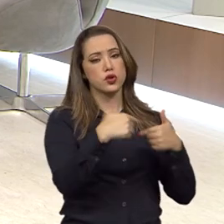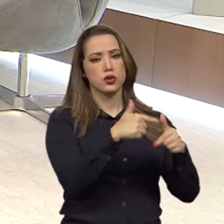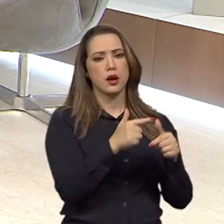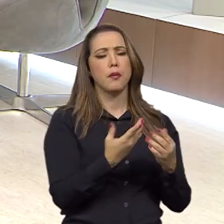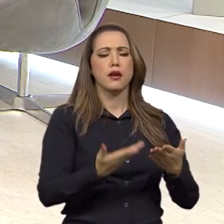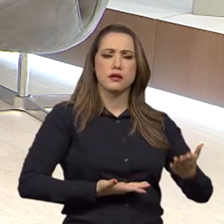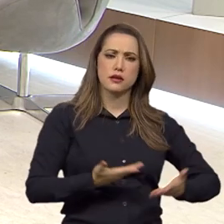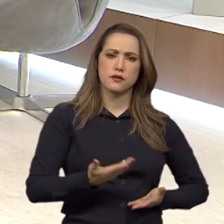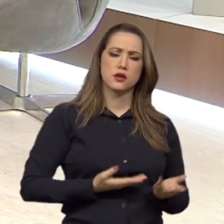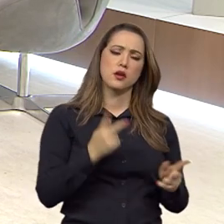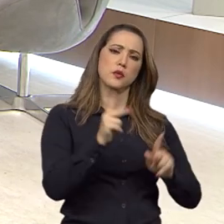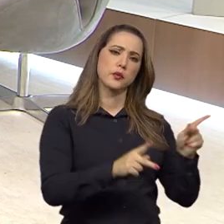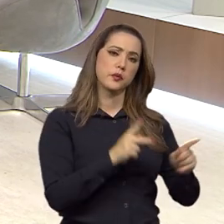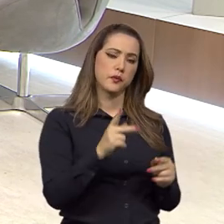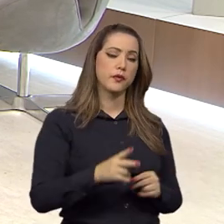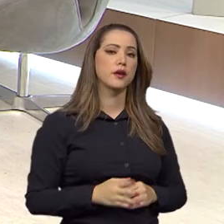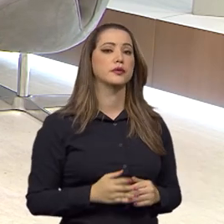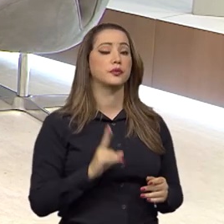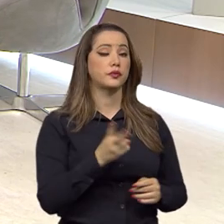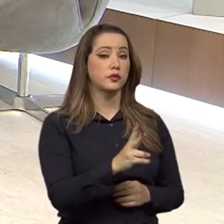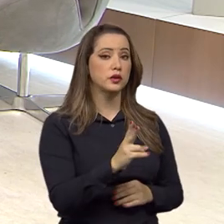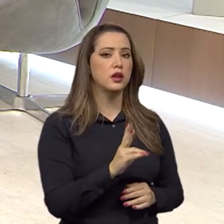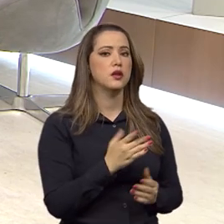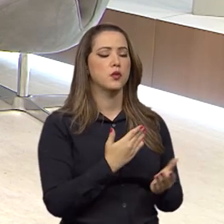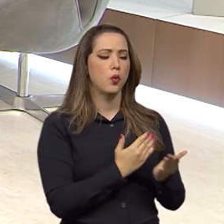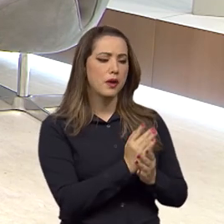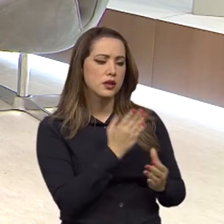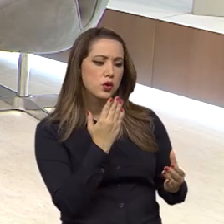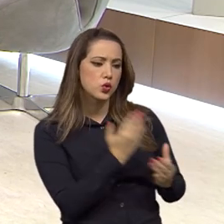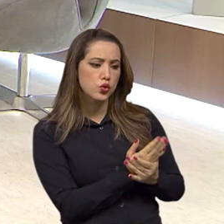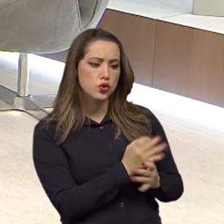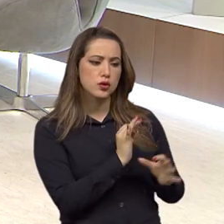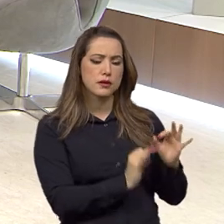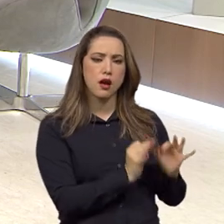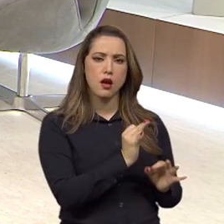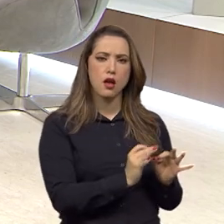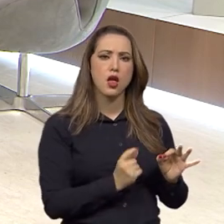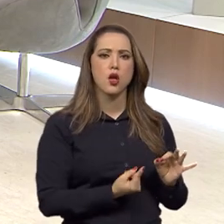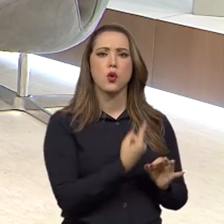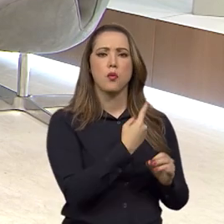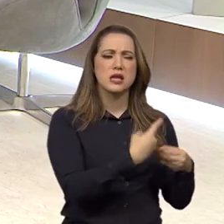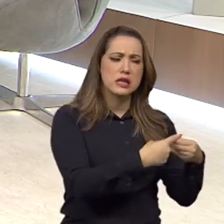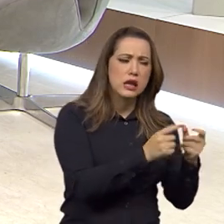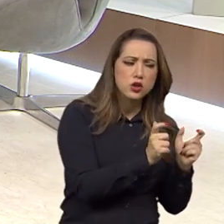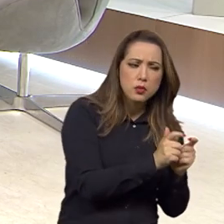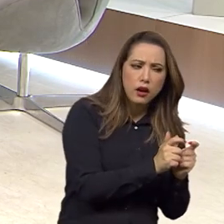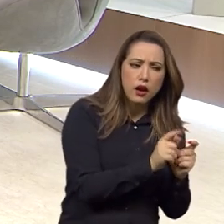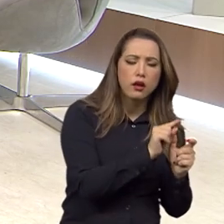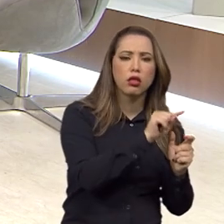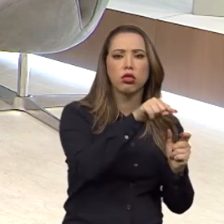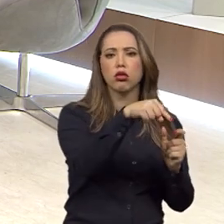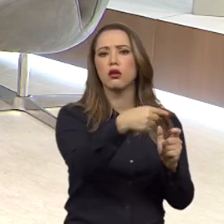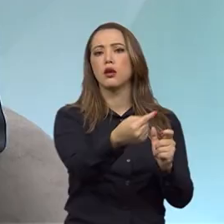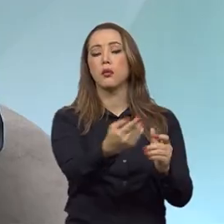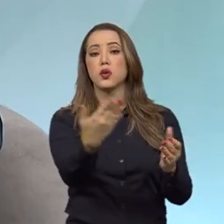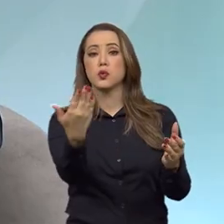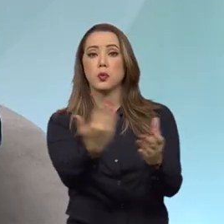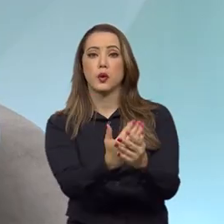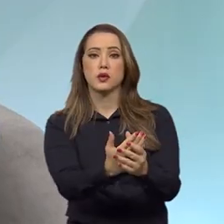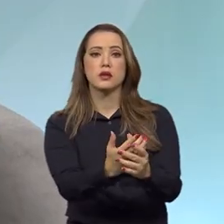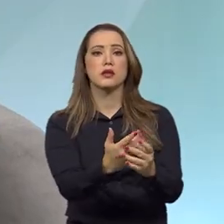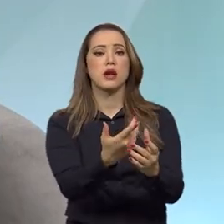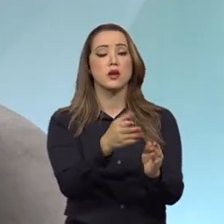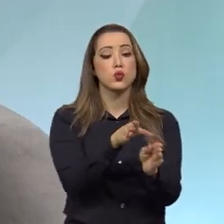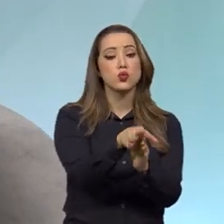cada política pública, desde aquela questão judicial que ingressaram em uma cidade pequenininha ou desde aquela questão de